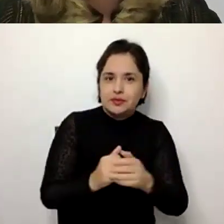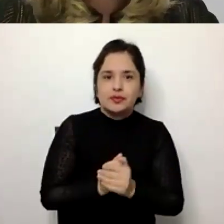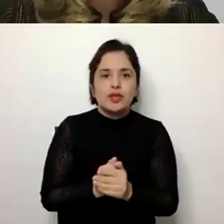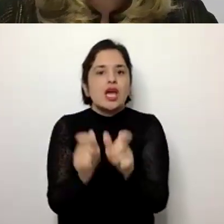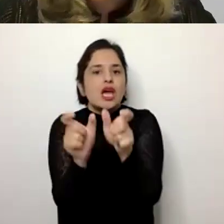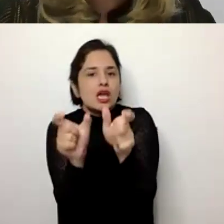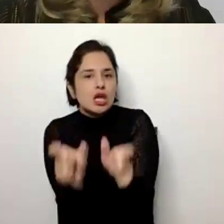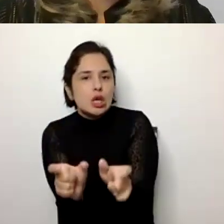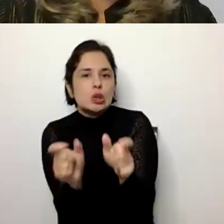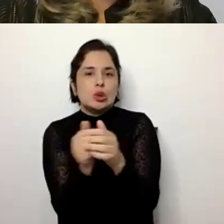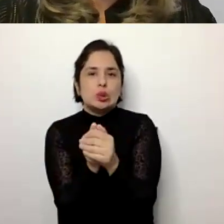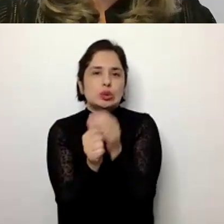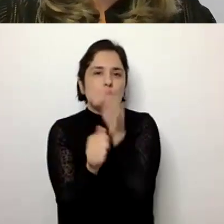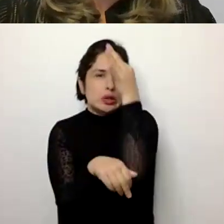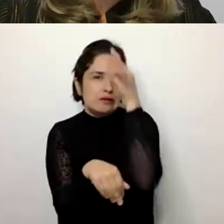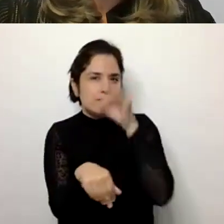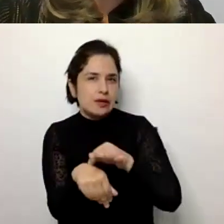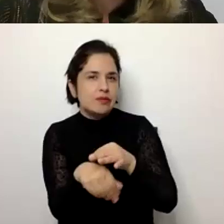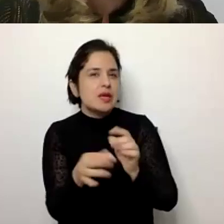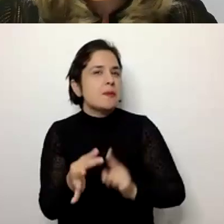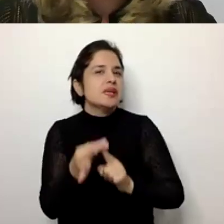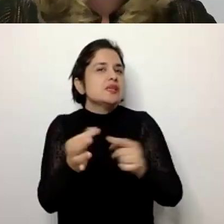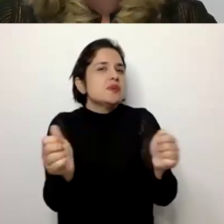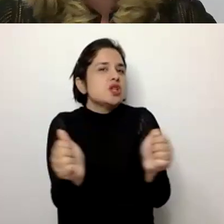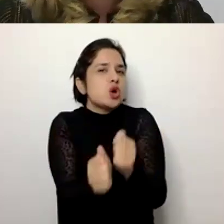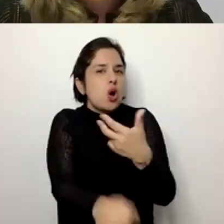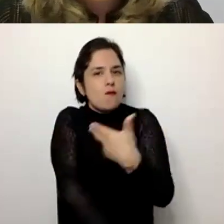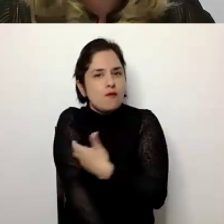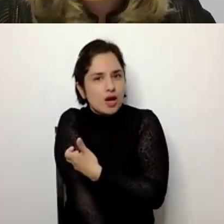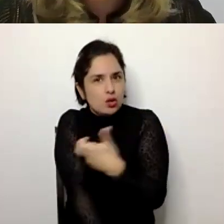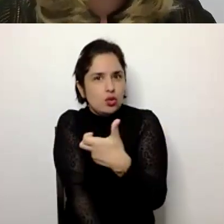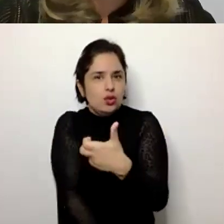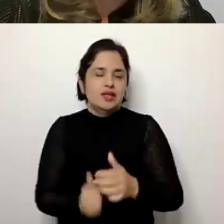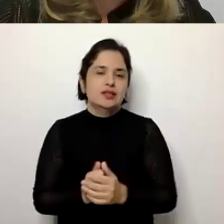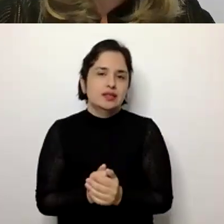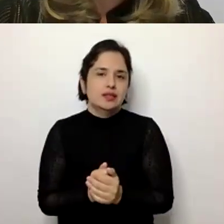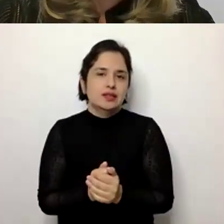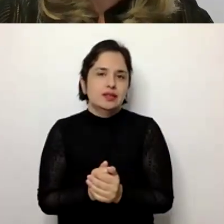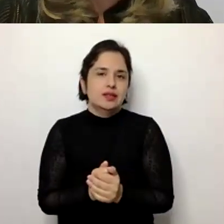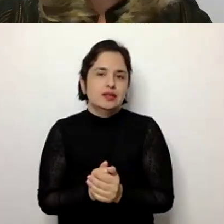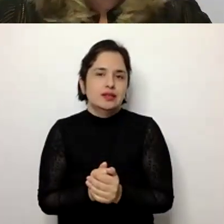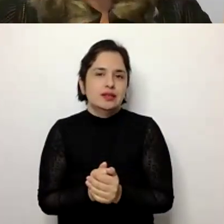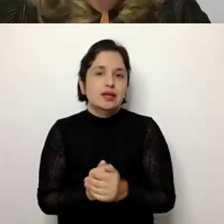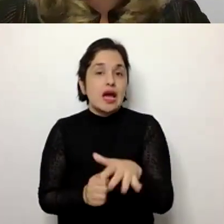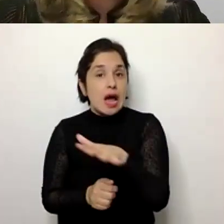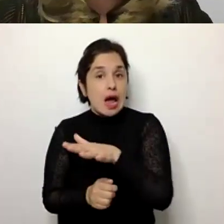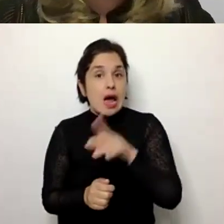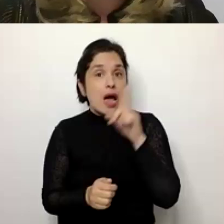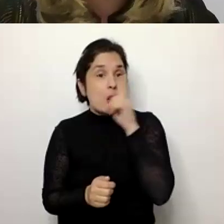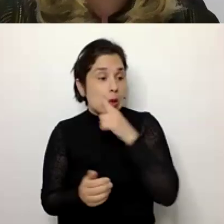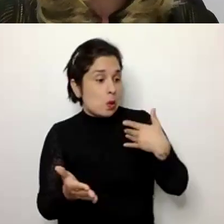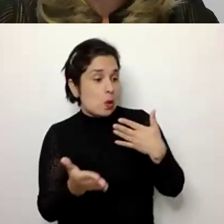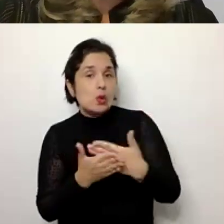doenças e, principalmente, as vacinas que foram sendo introduzidas ao longo dos últimos 50,